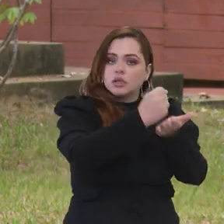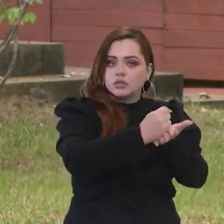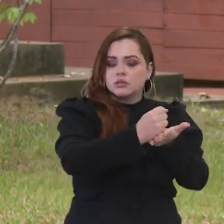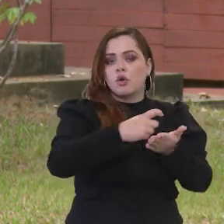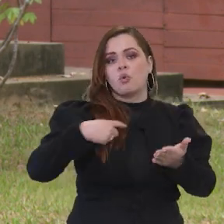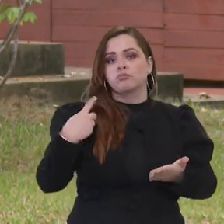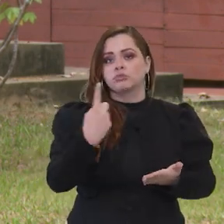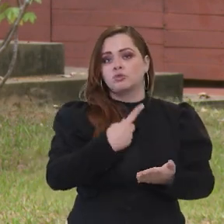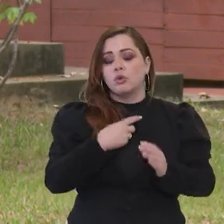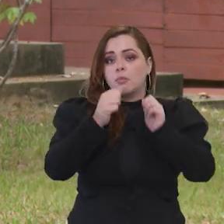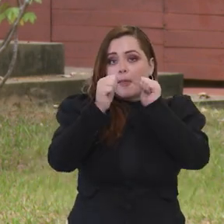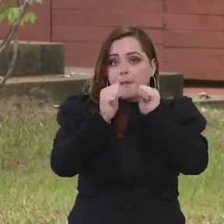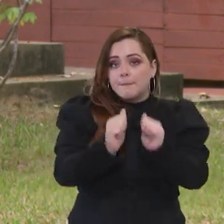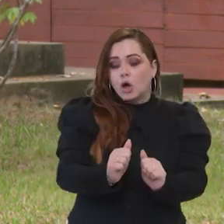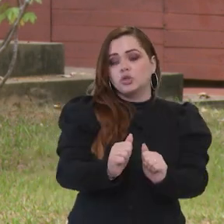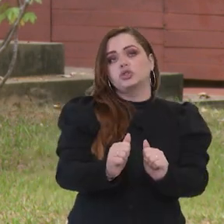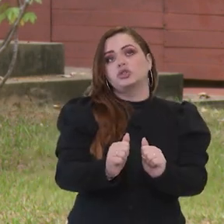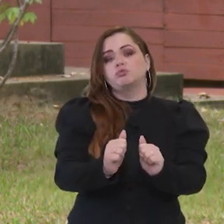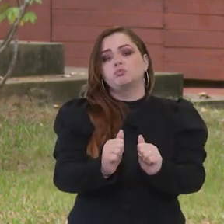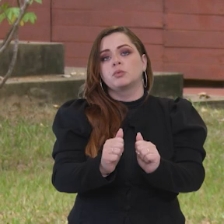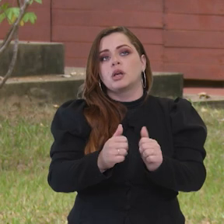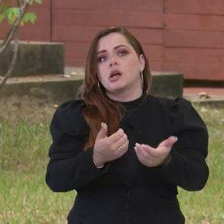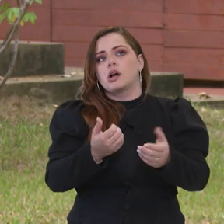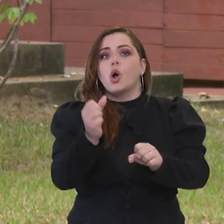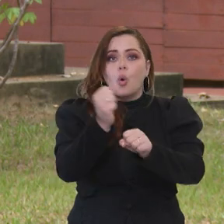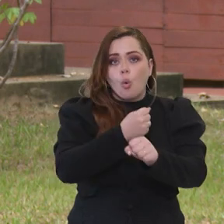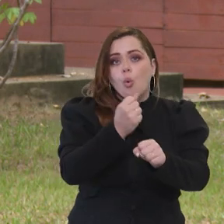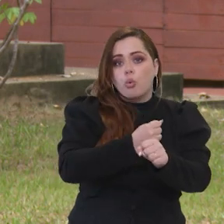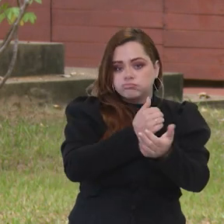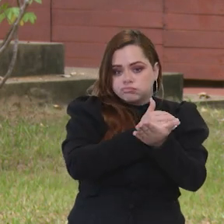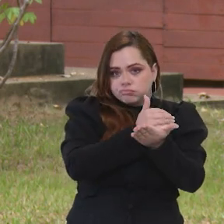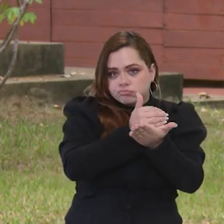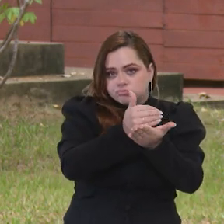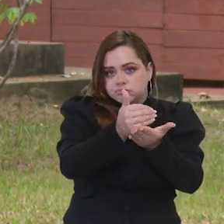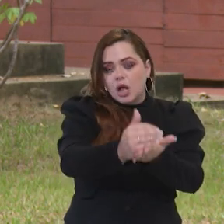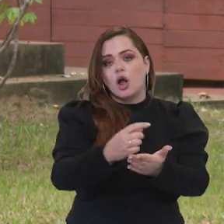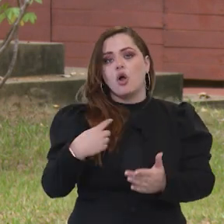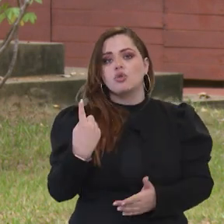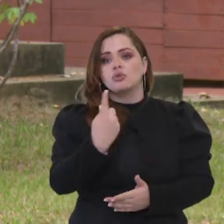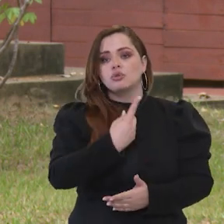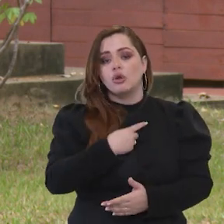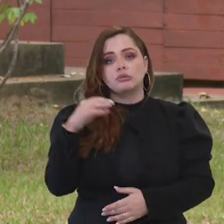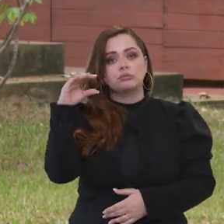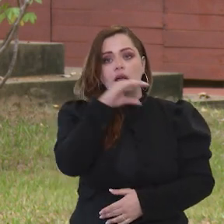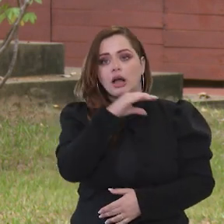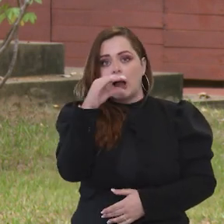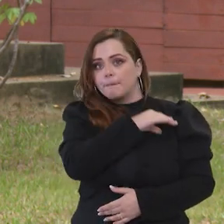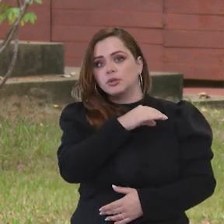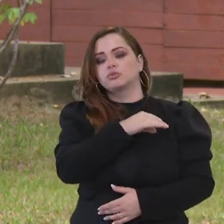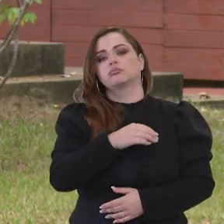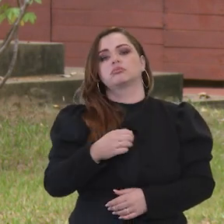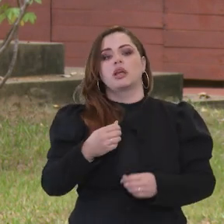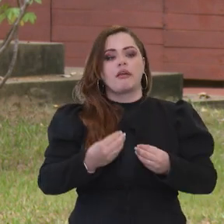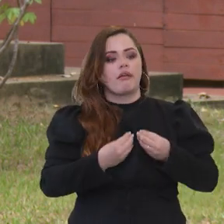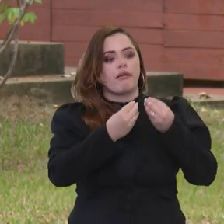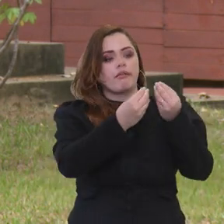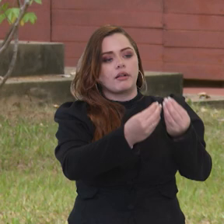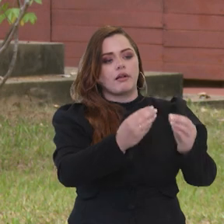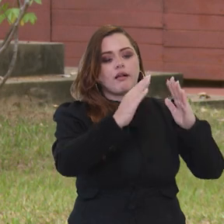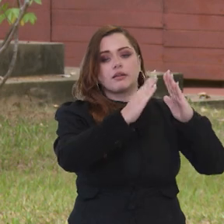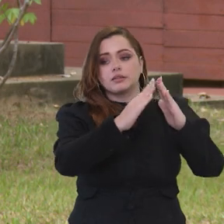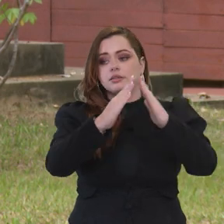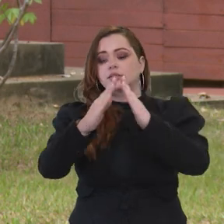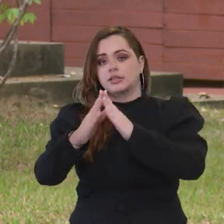que a gente já possa começar as obras para que, em breve, a gente possa entregar para essas famílias, essas